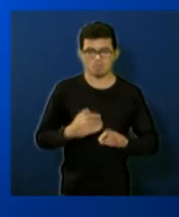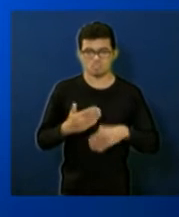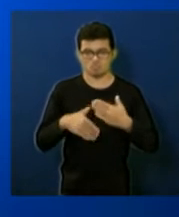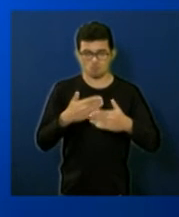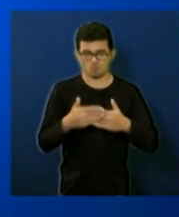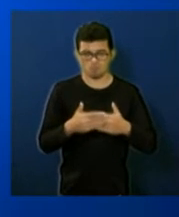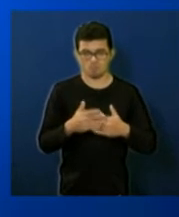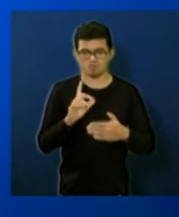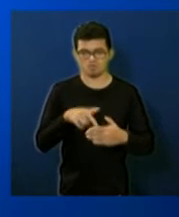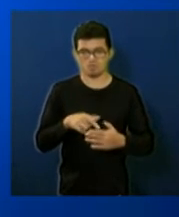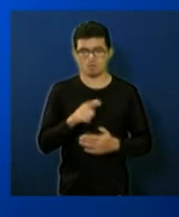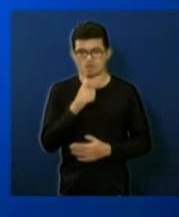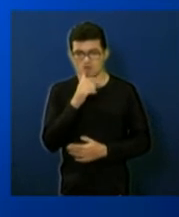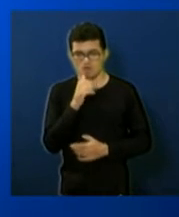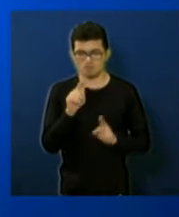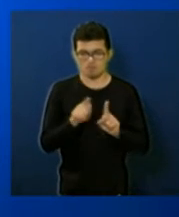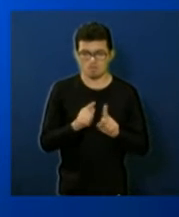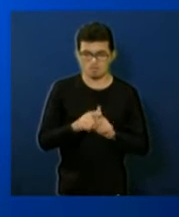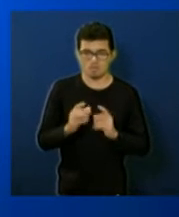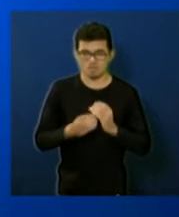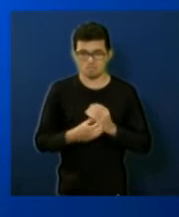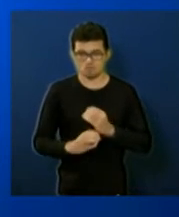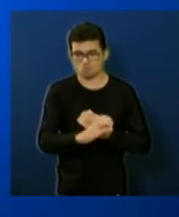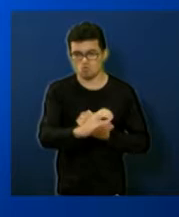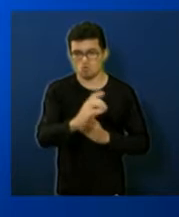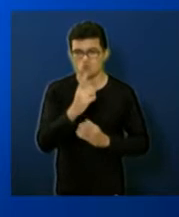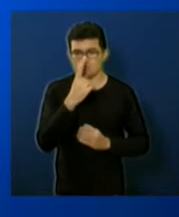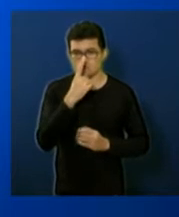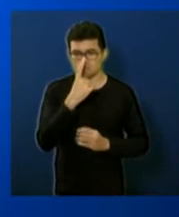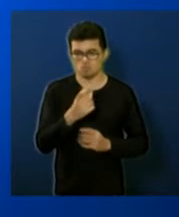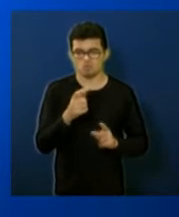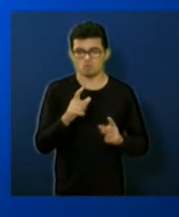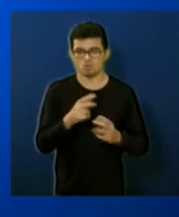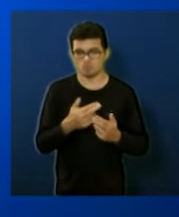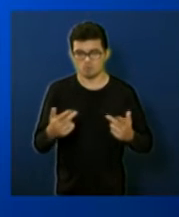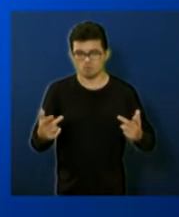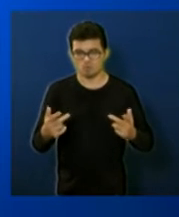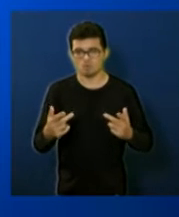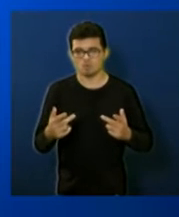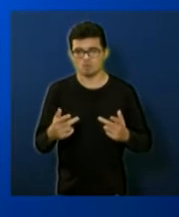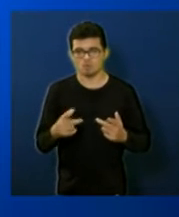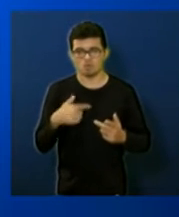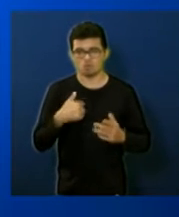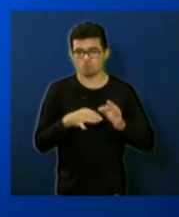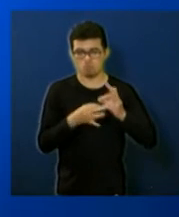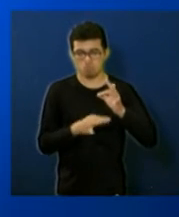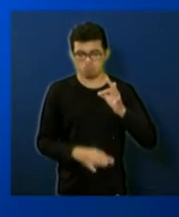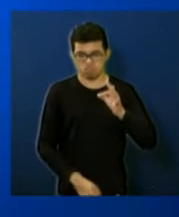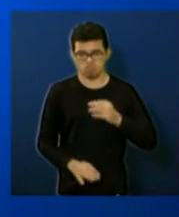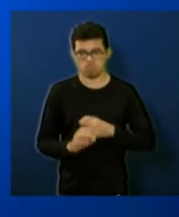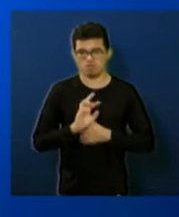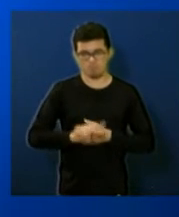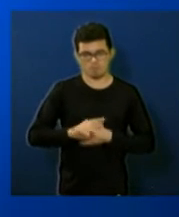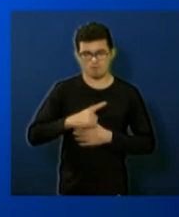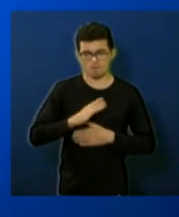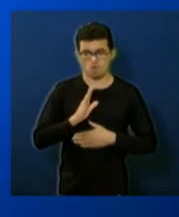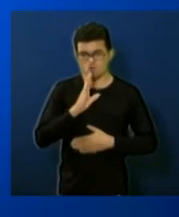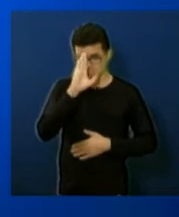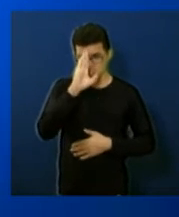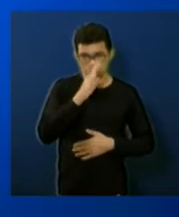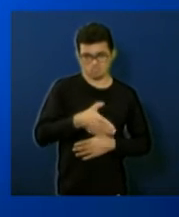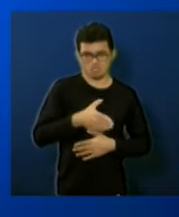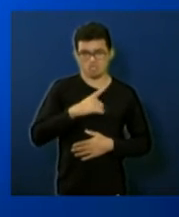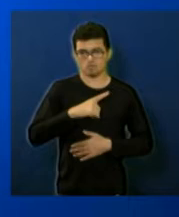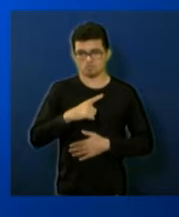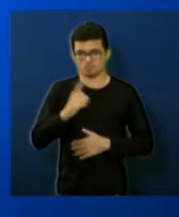sistema de água sistema de esgoto gestão de resíduos sólidos e encargos especiais como eu disse eu não vou detalhar eles eu já vou direto para a questão das despesas